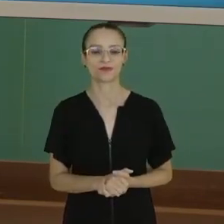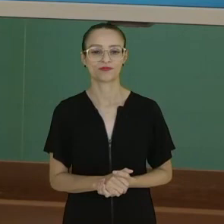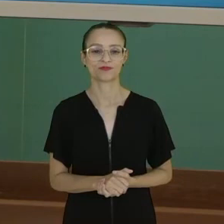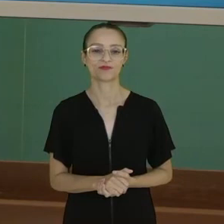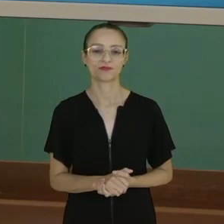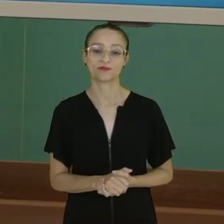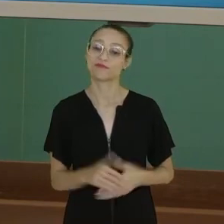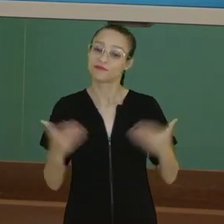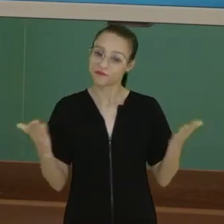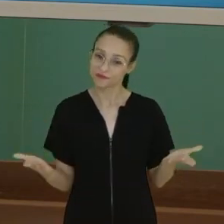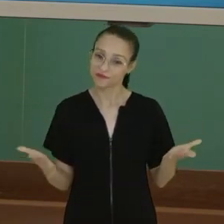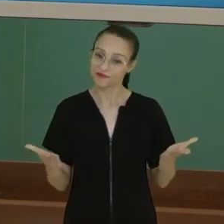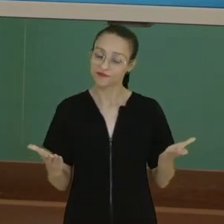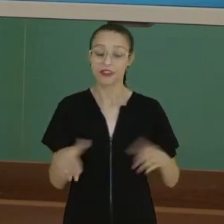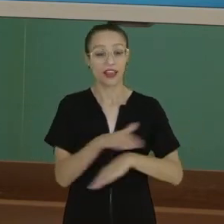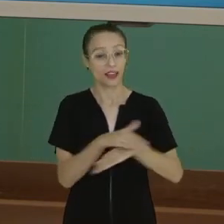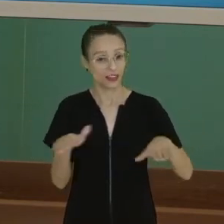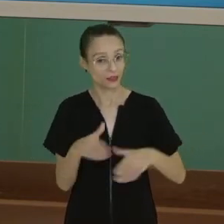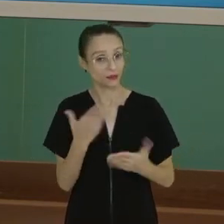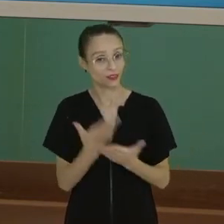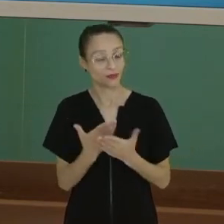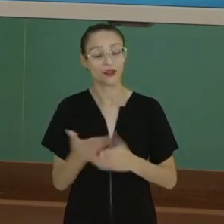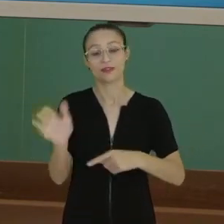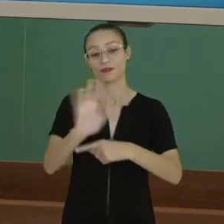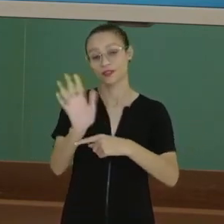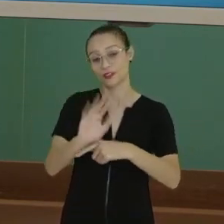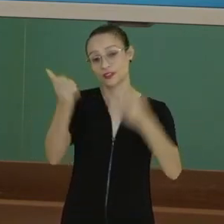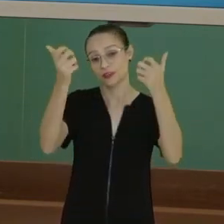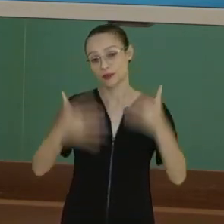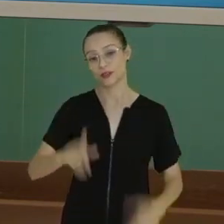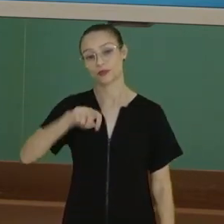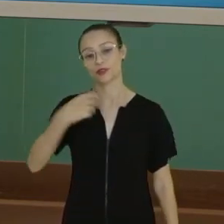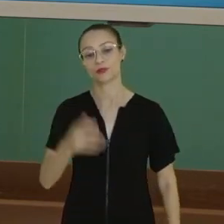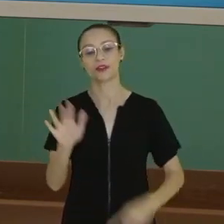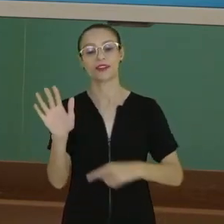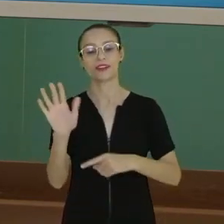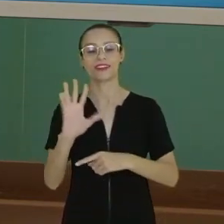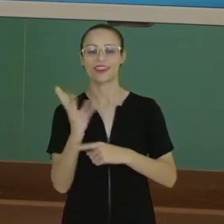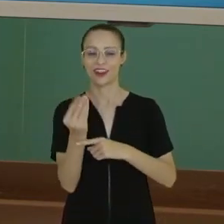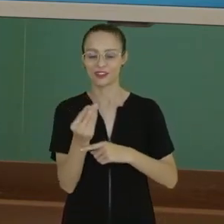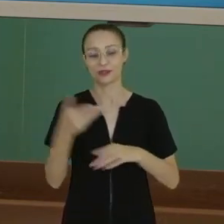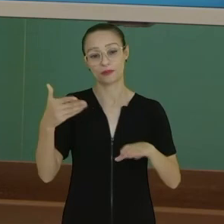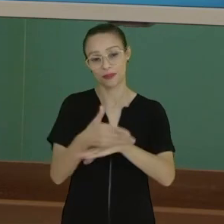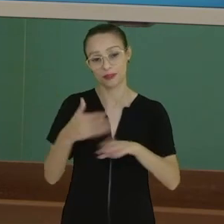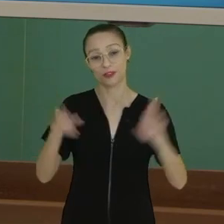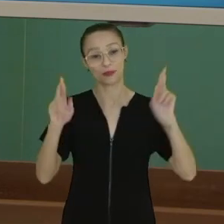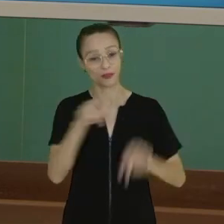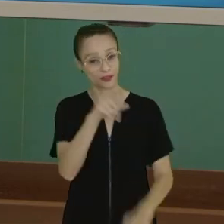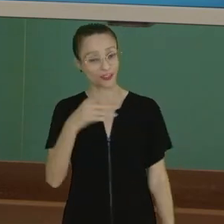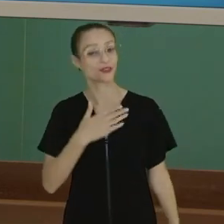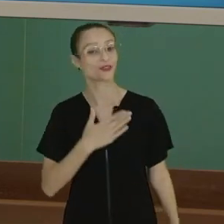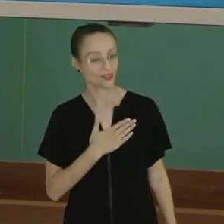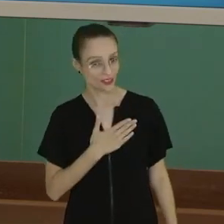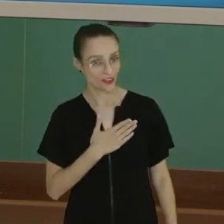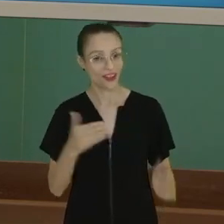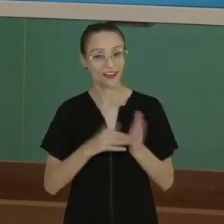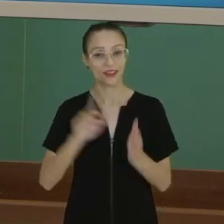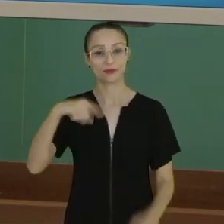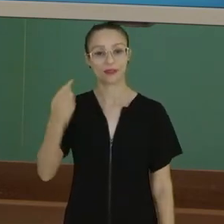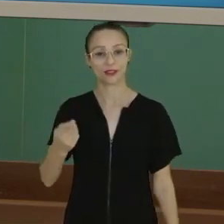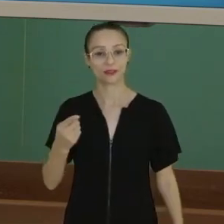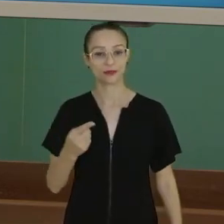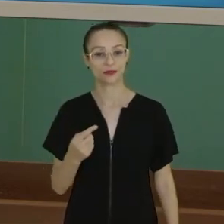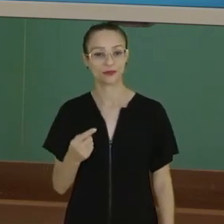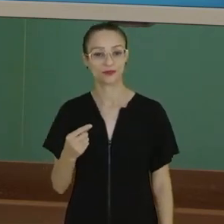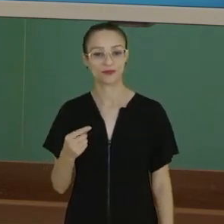E aí, nós ficamos por aqui. Nesse vídeo, nós falamos sobre arte participativa. Espero que vocês tenham gostado. Até breve!